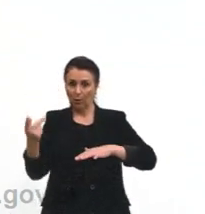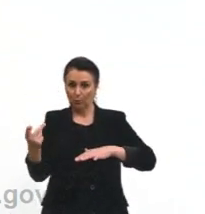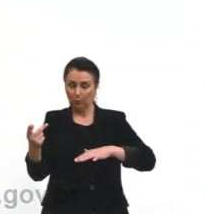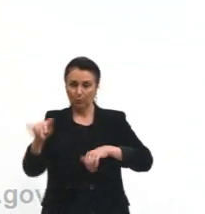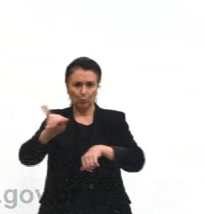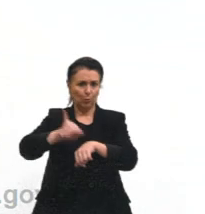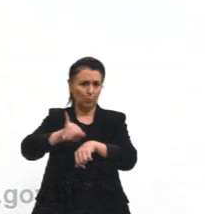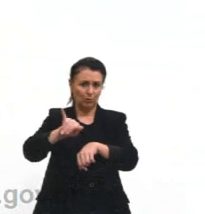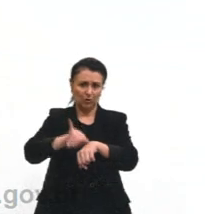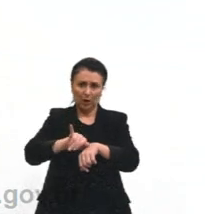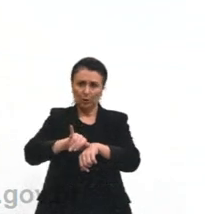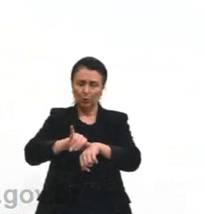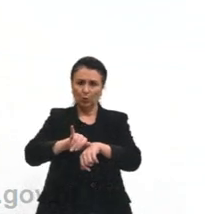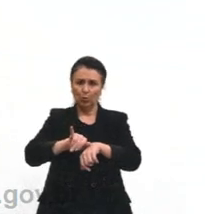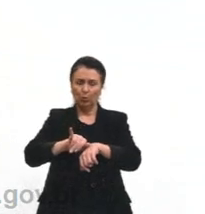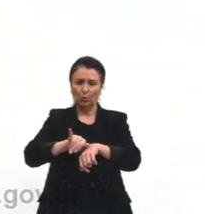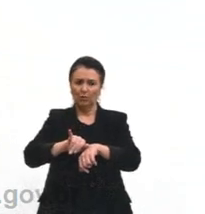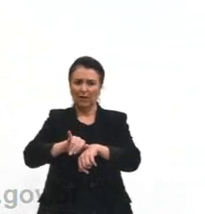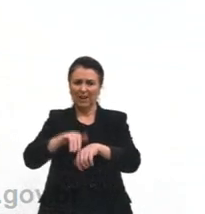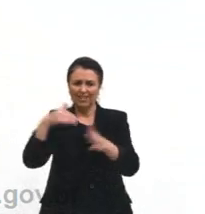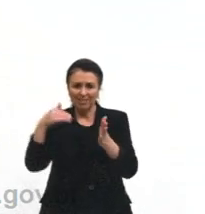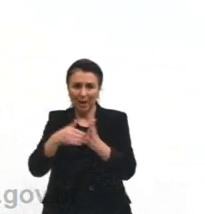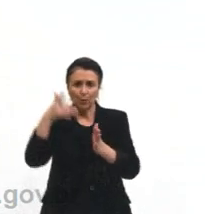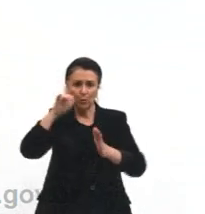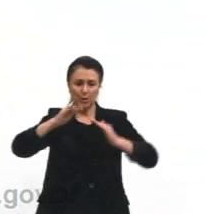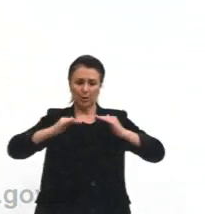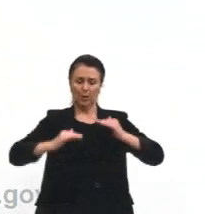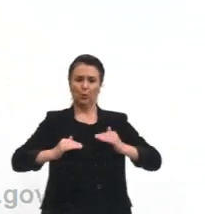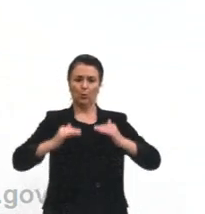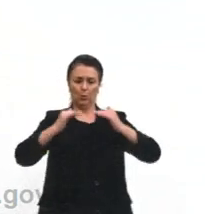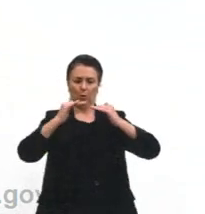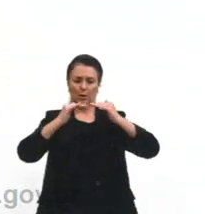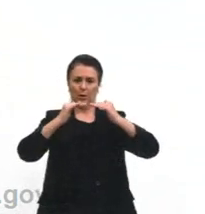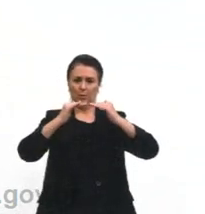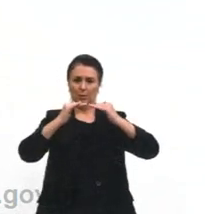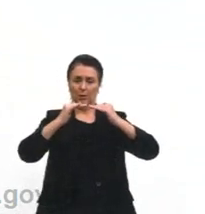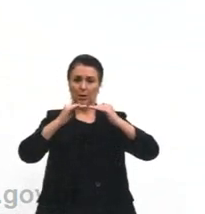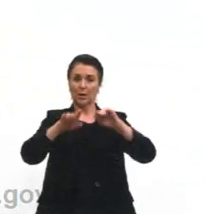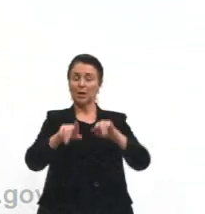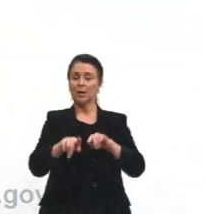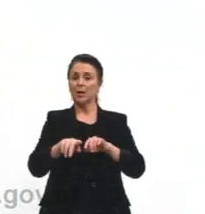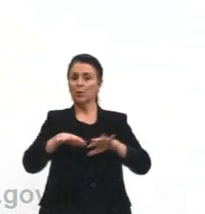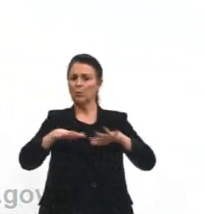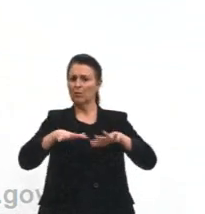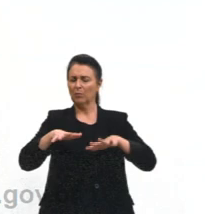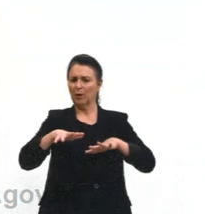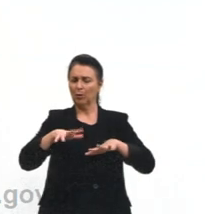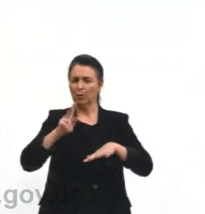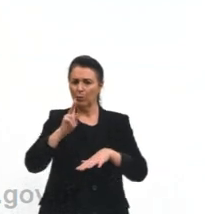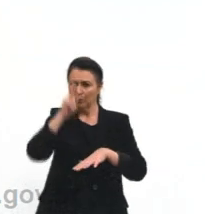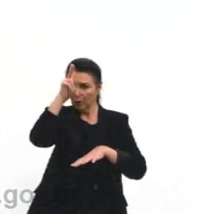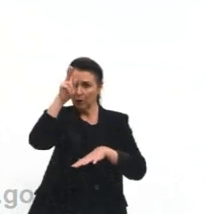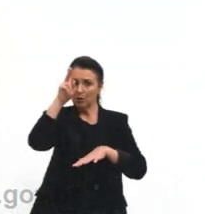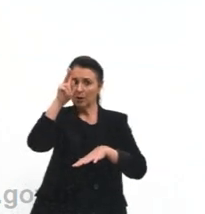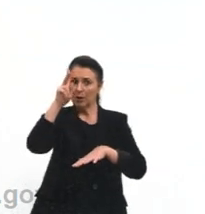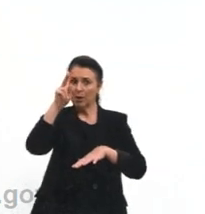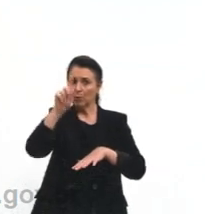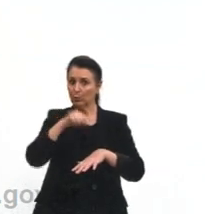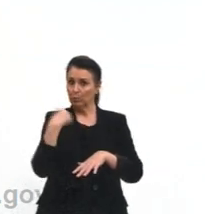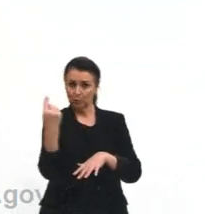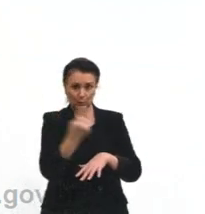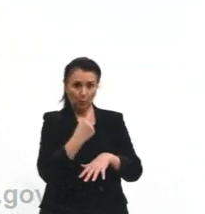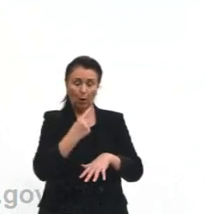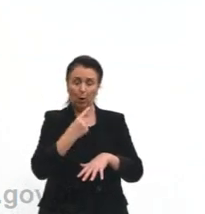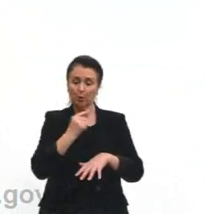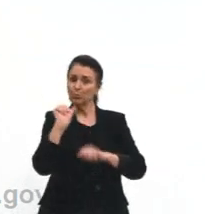tentar entrar em equilíbrio, ficar parado. E o movimento violento é justamente quando a gente altera esse estado. Pode